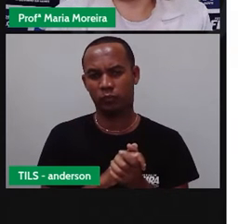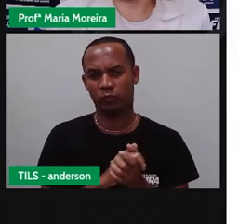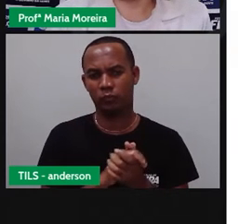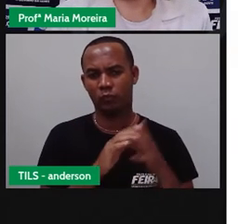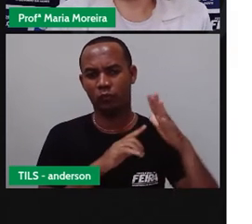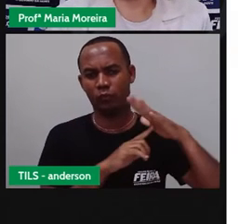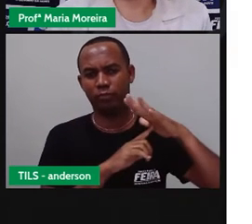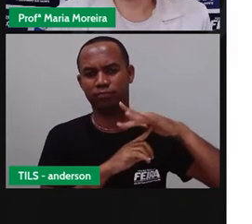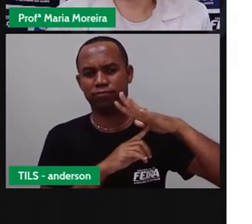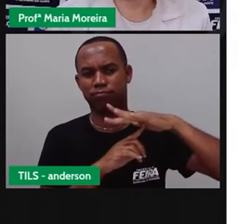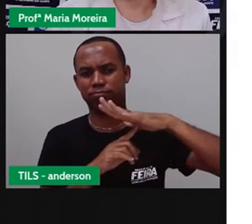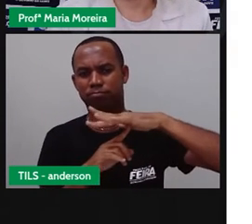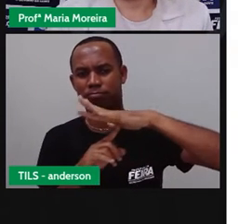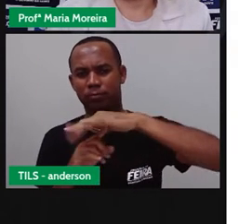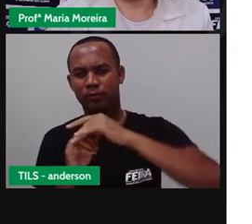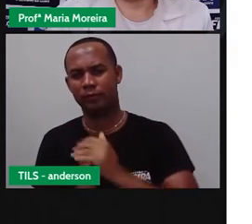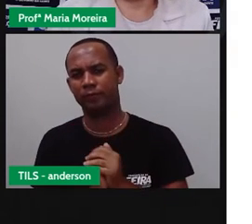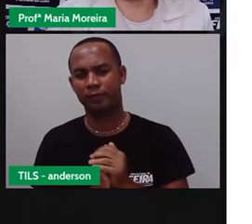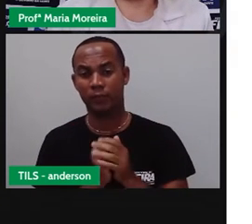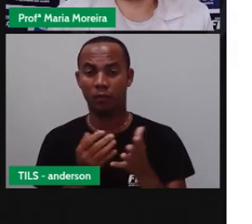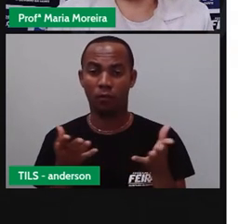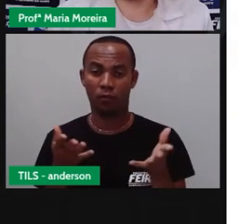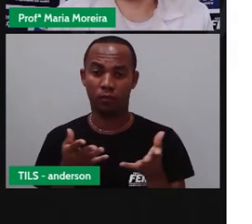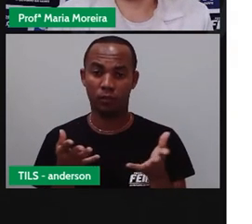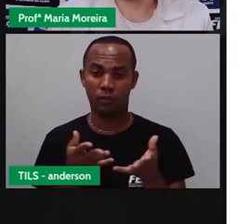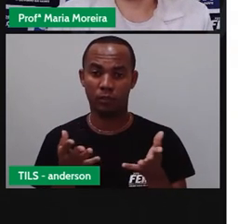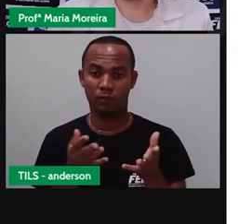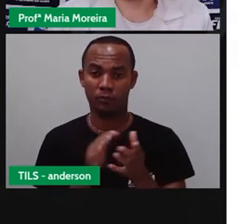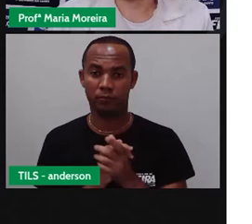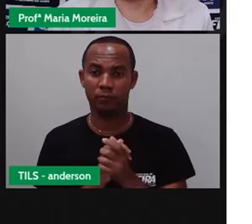Helicóptero. Hoje.